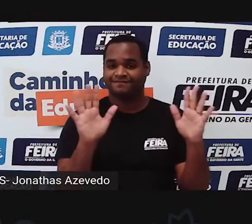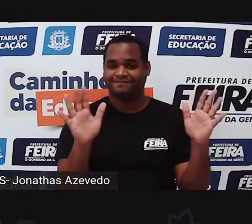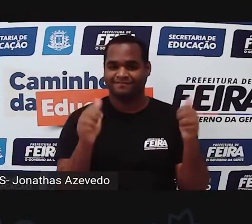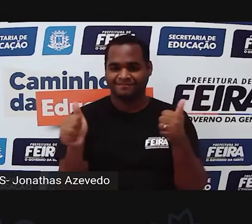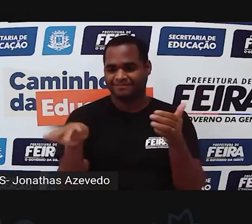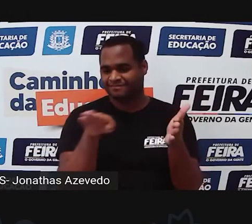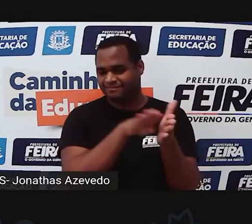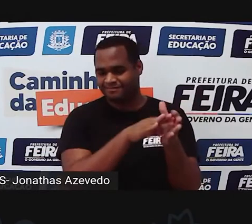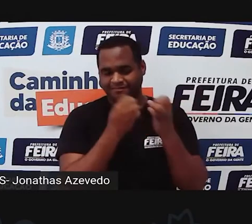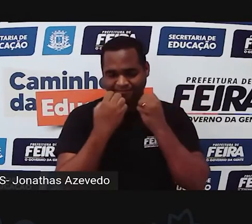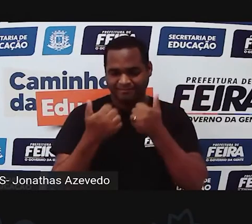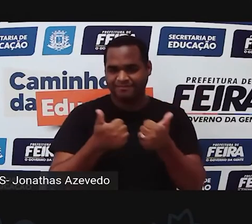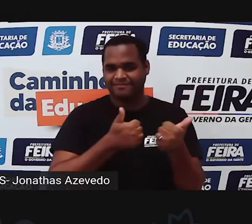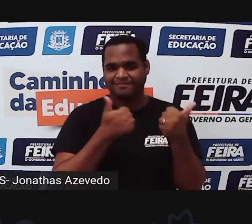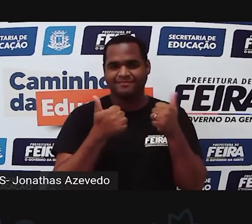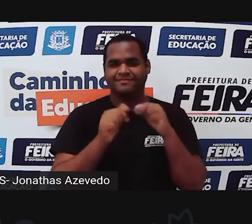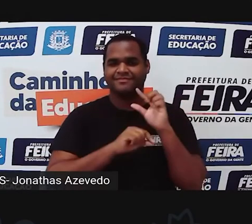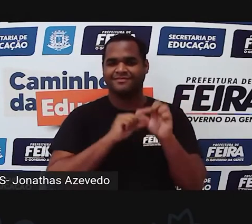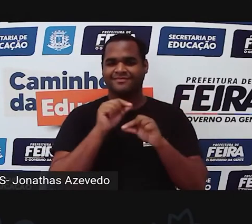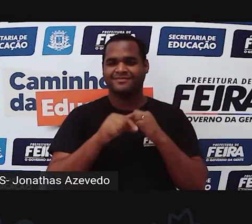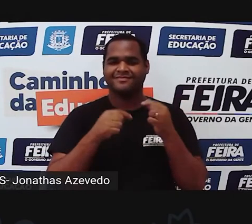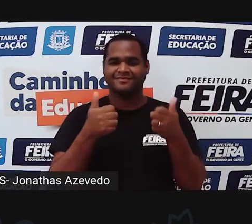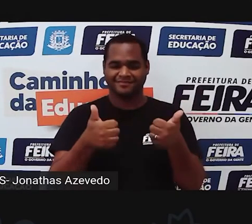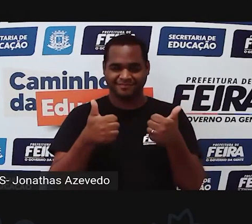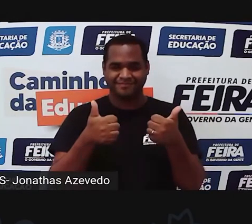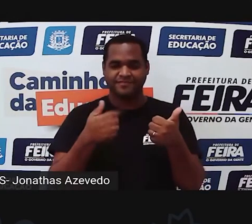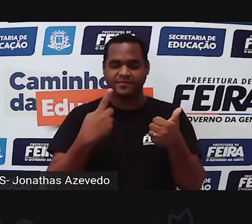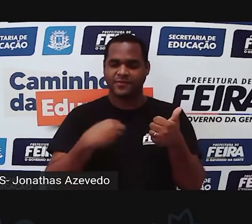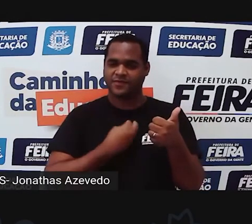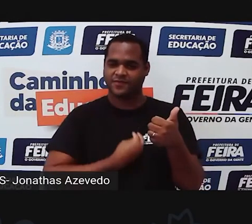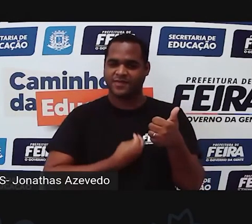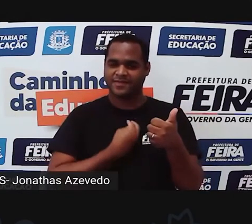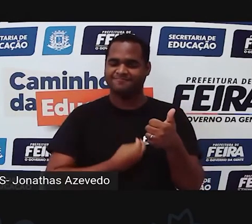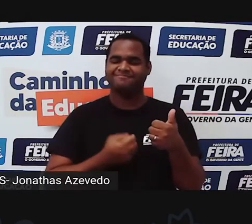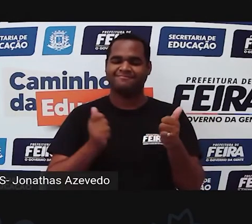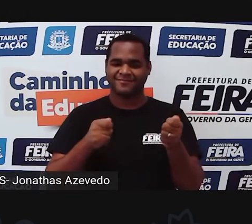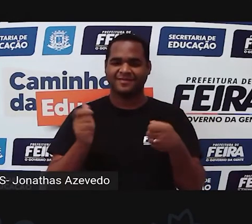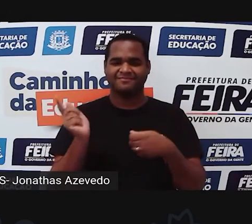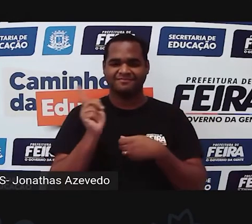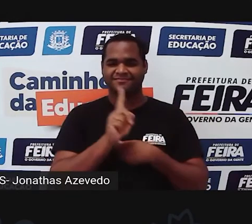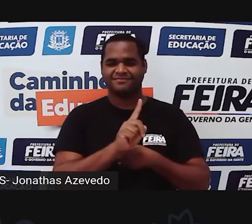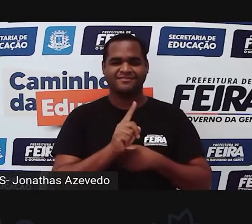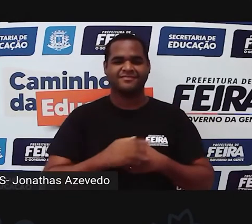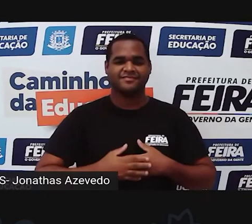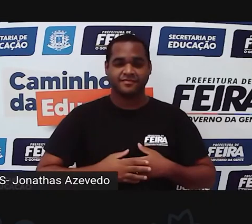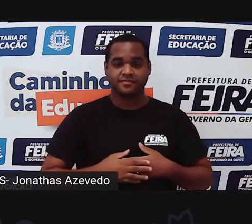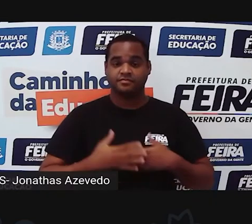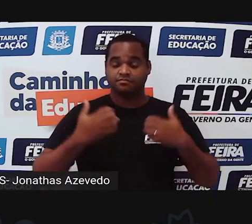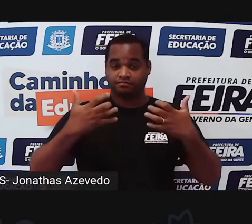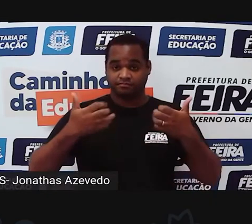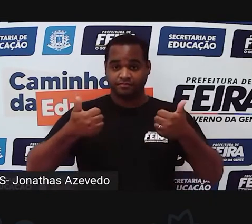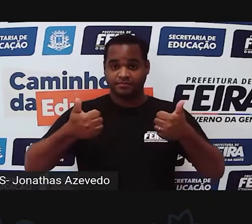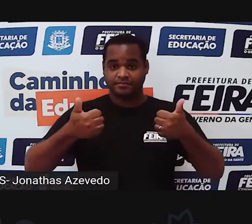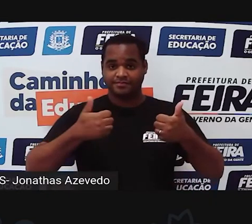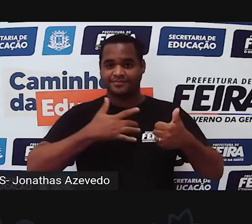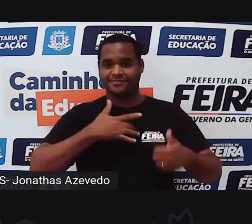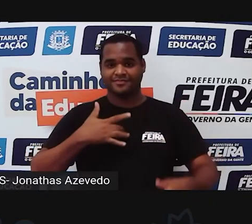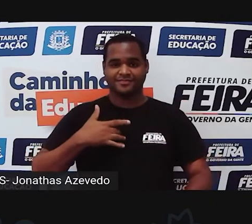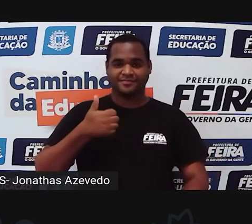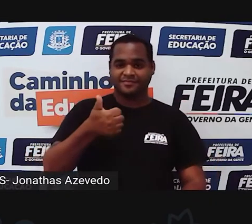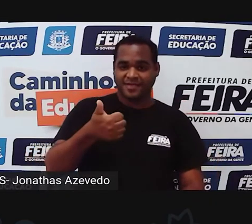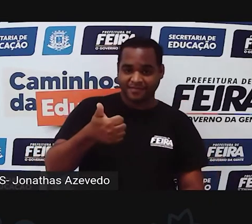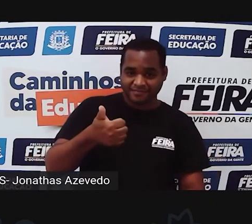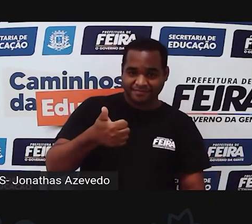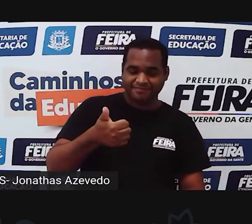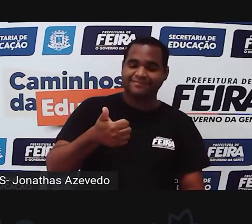Chegamos! É isso aí! Estamos de volta! Bom, e aí? Como é que tá? Tudo